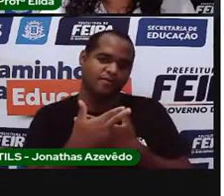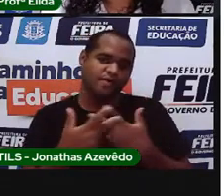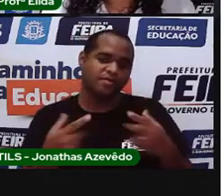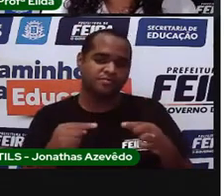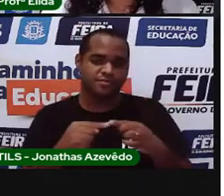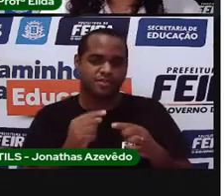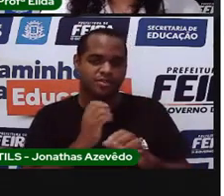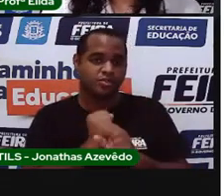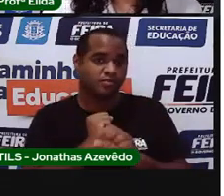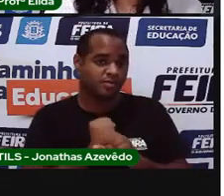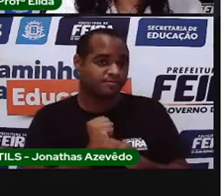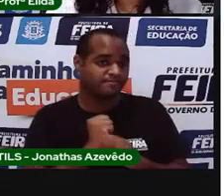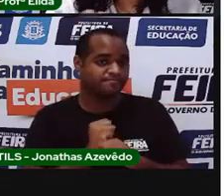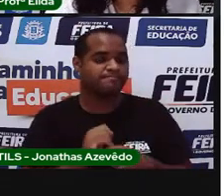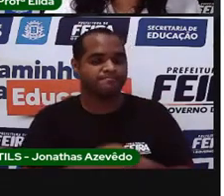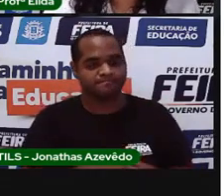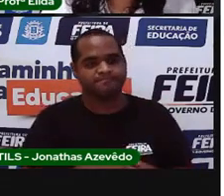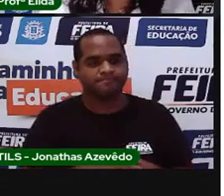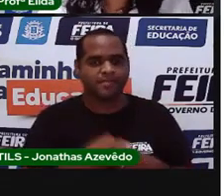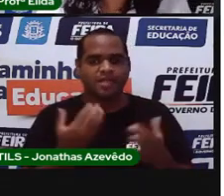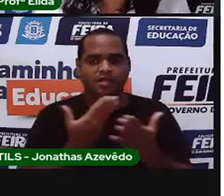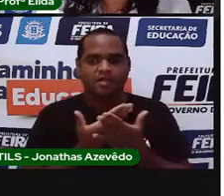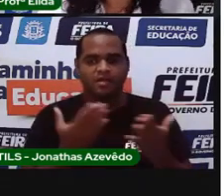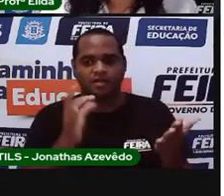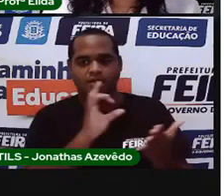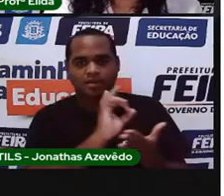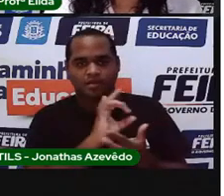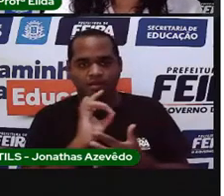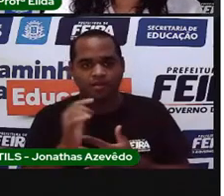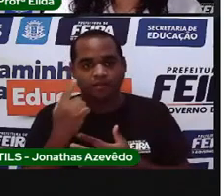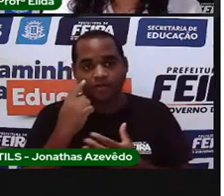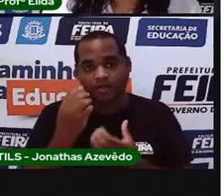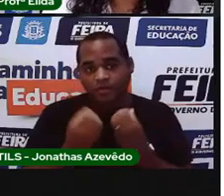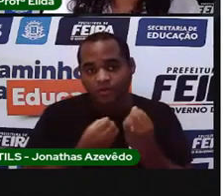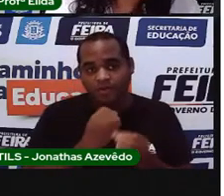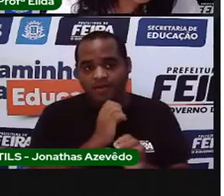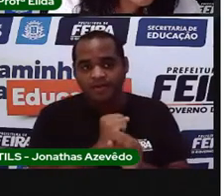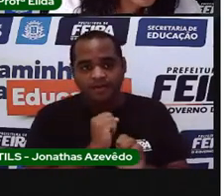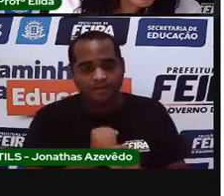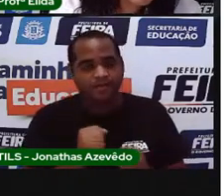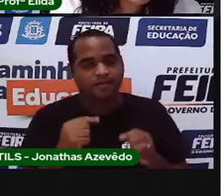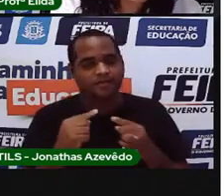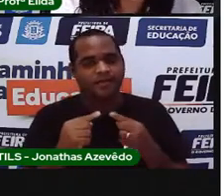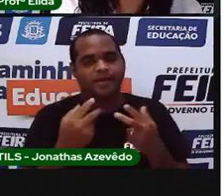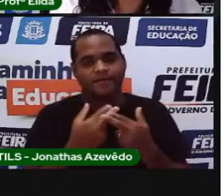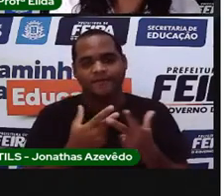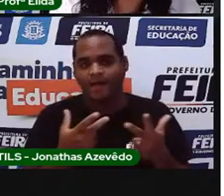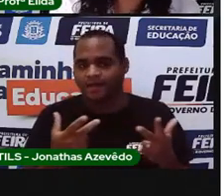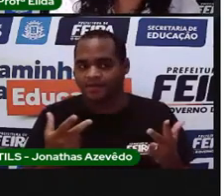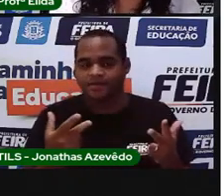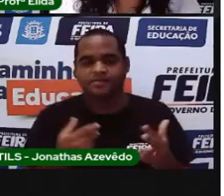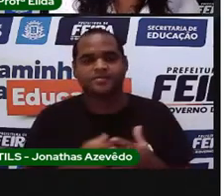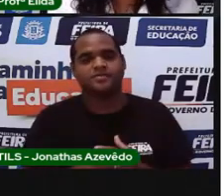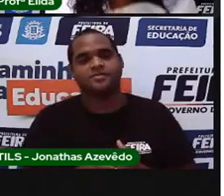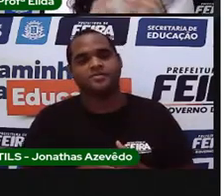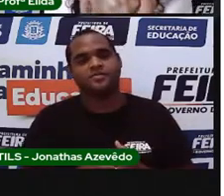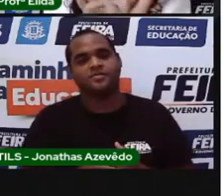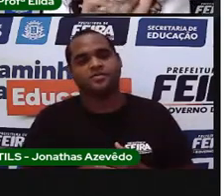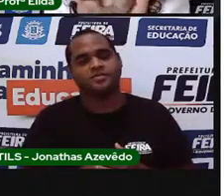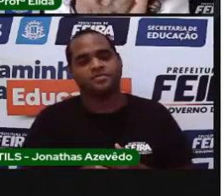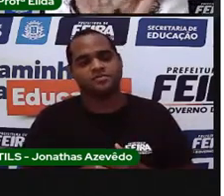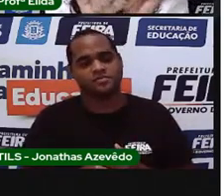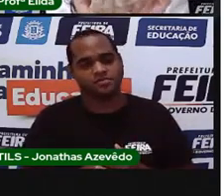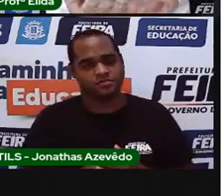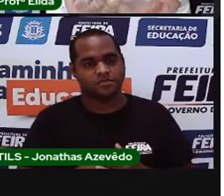quantidade. E aí serve para montar essas caixinhas. Cheia de sucatinha. A pró aqui tem